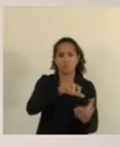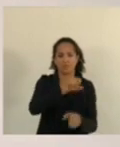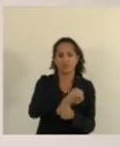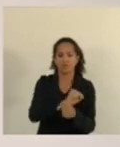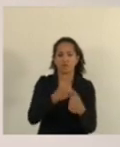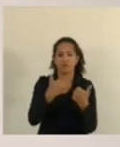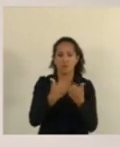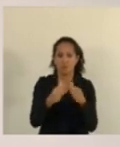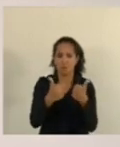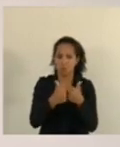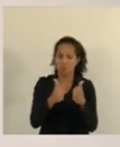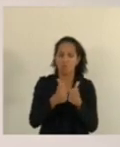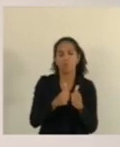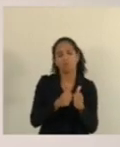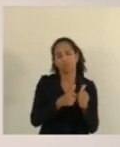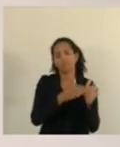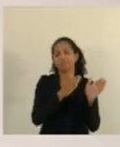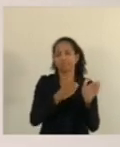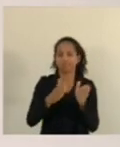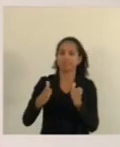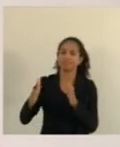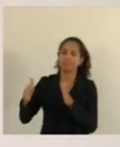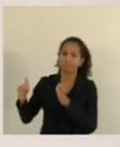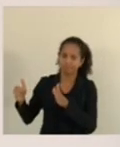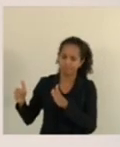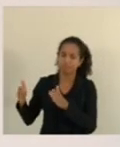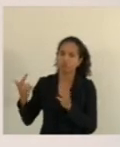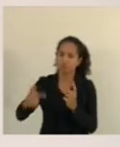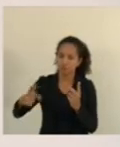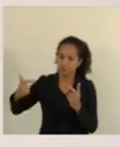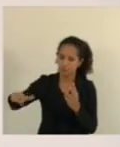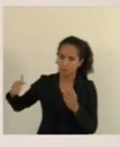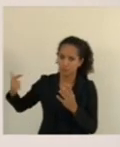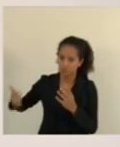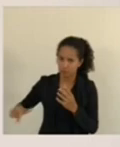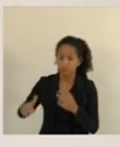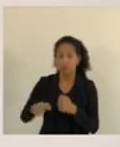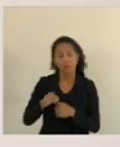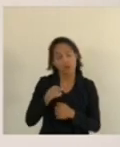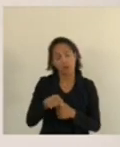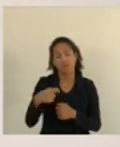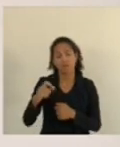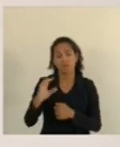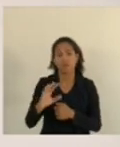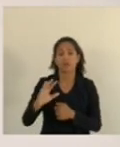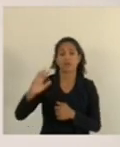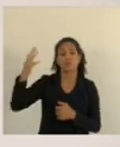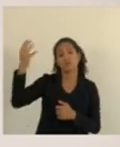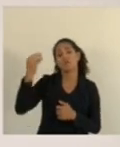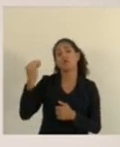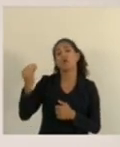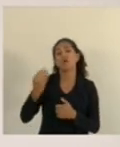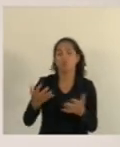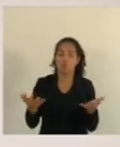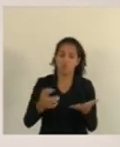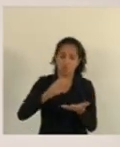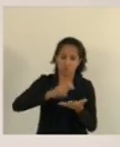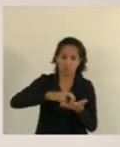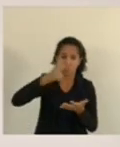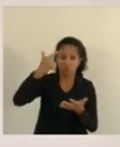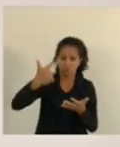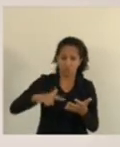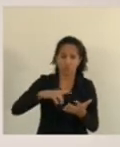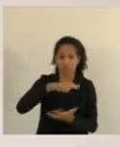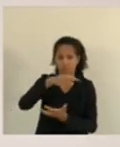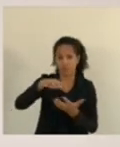ônibus que tem ocorrido com uma certa frequência e que é algo que precisa ser solucionado. Hoje pela manhã houve